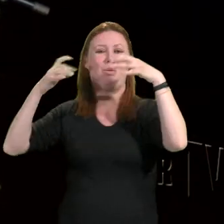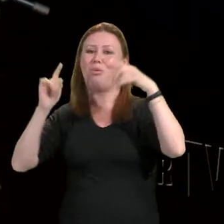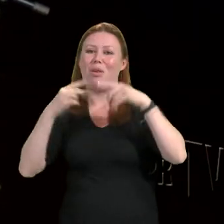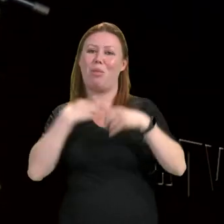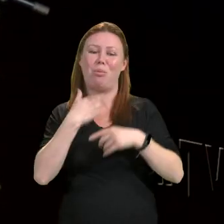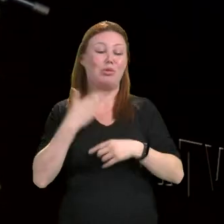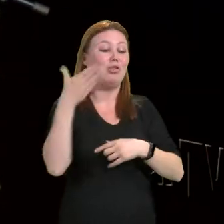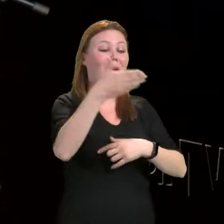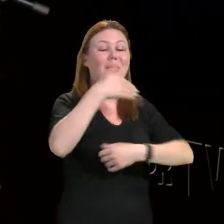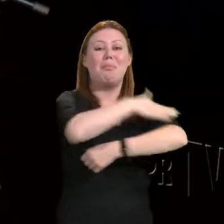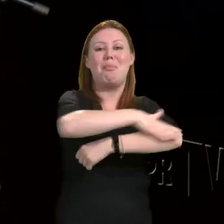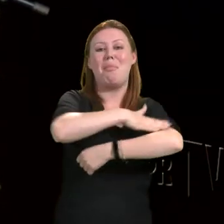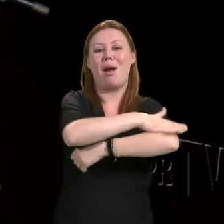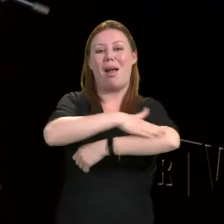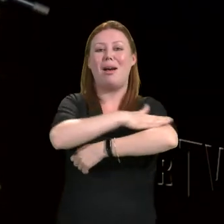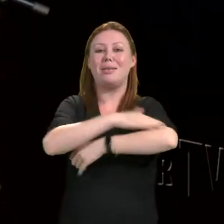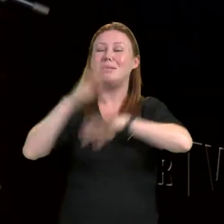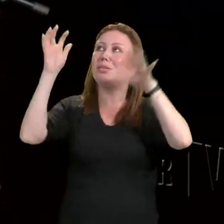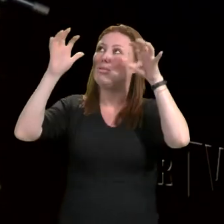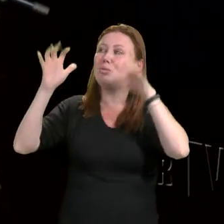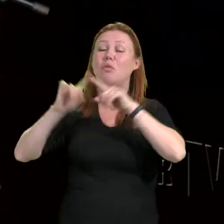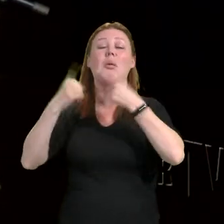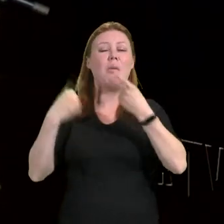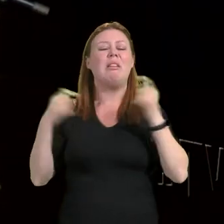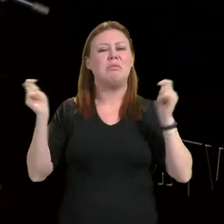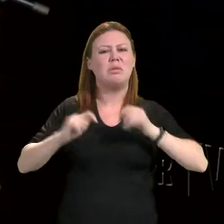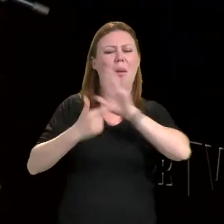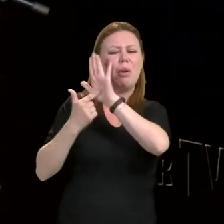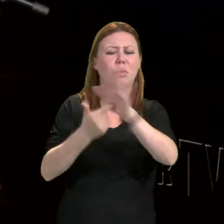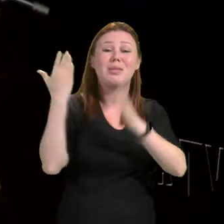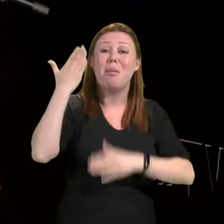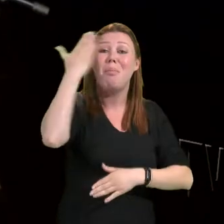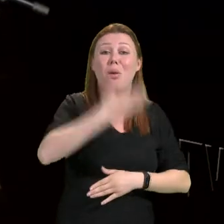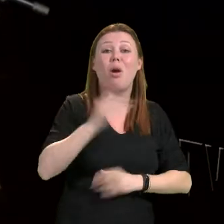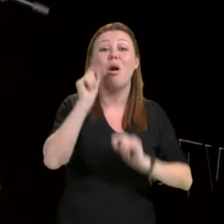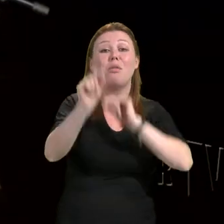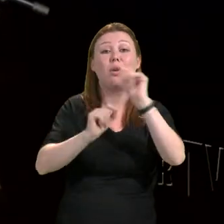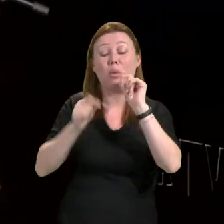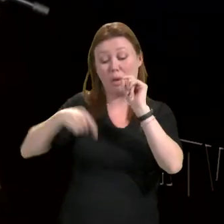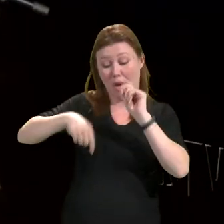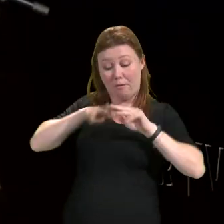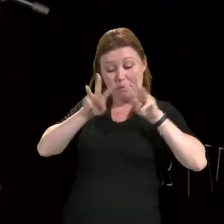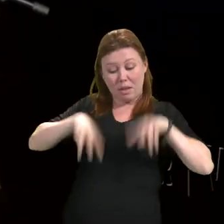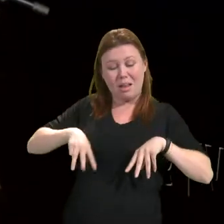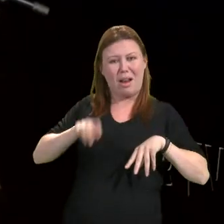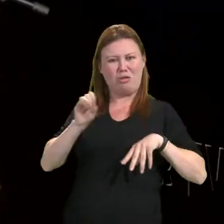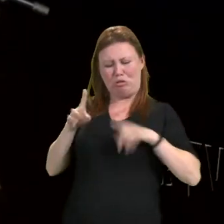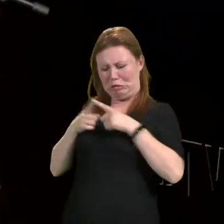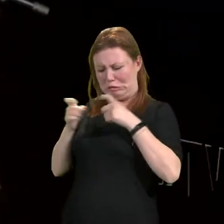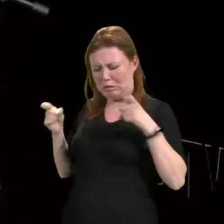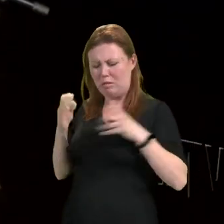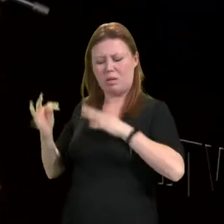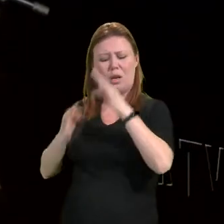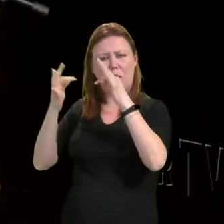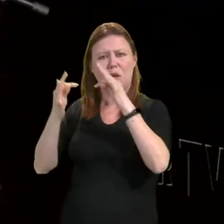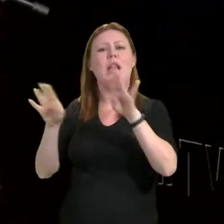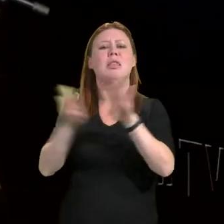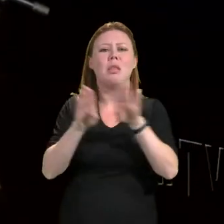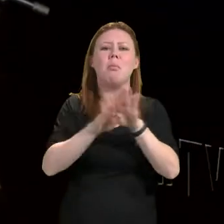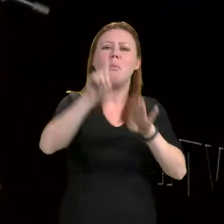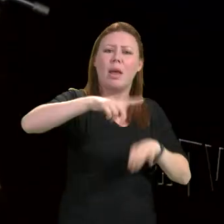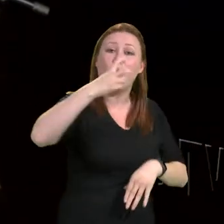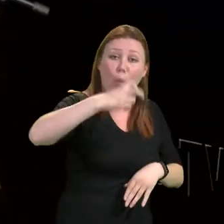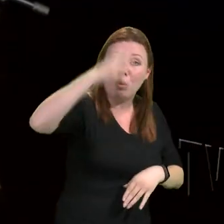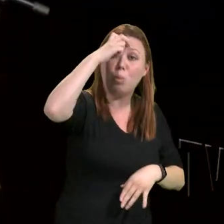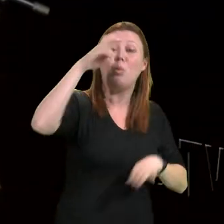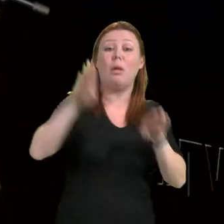praça, mas fizemos esses registros lindos de que a universidade não é só ciência e tecnologia, ela também é cultura